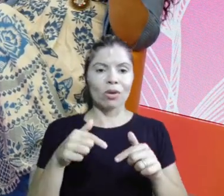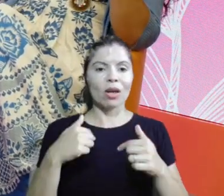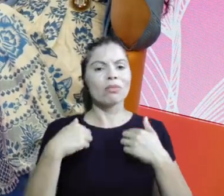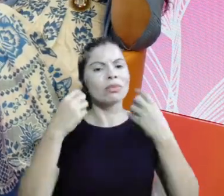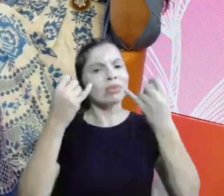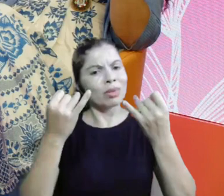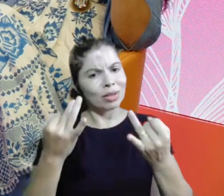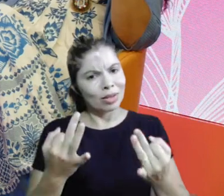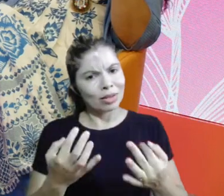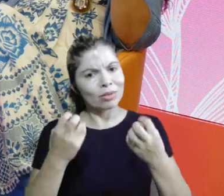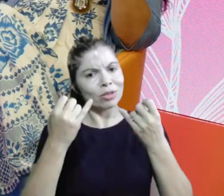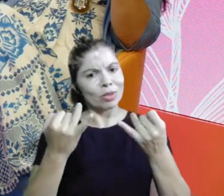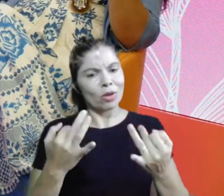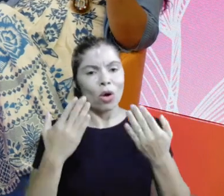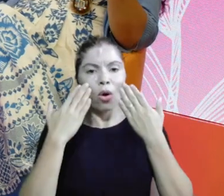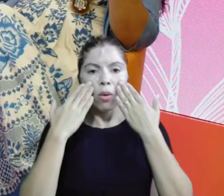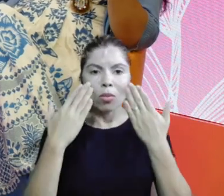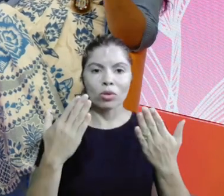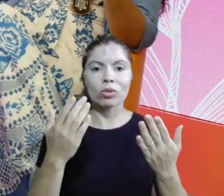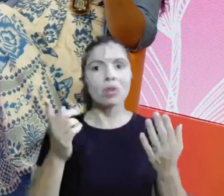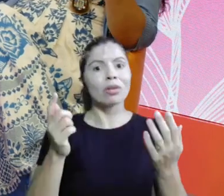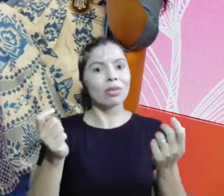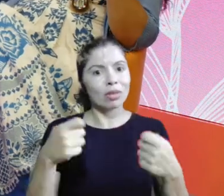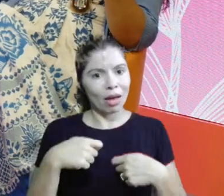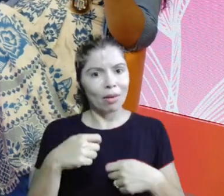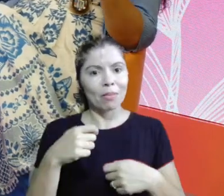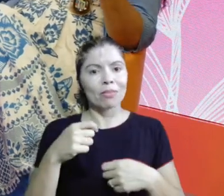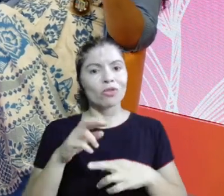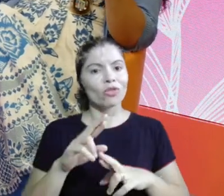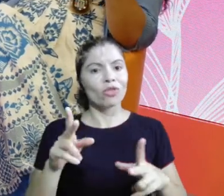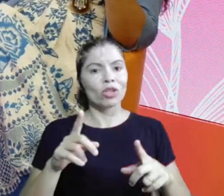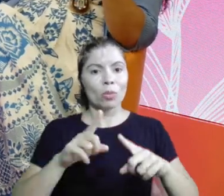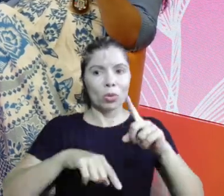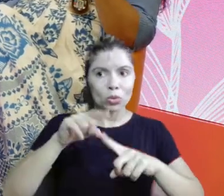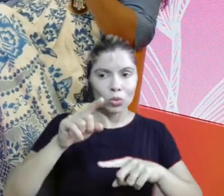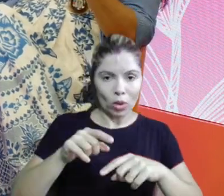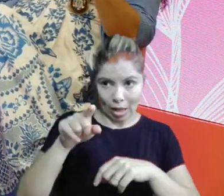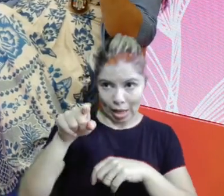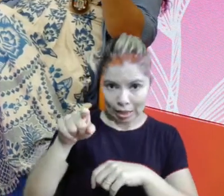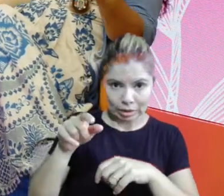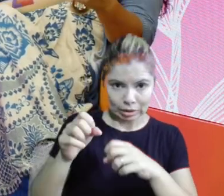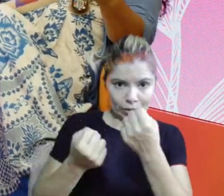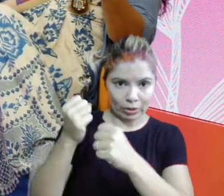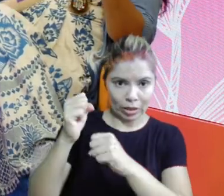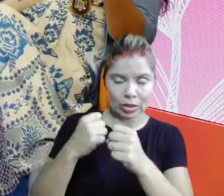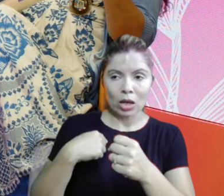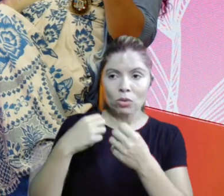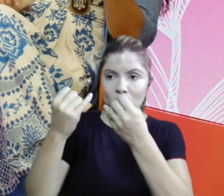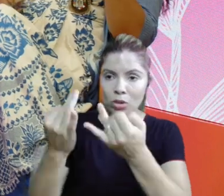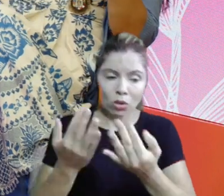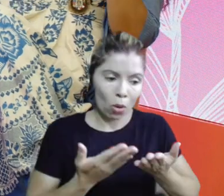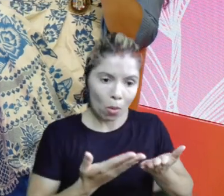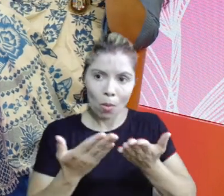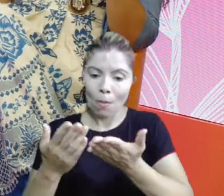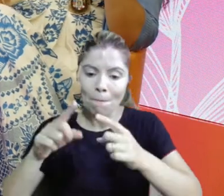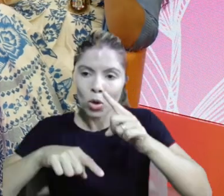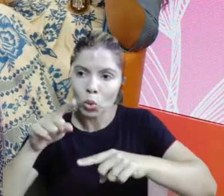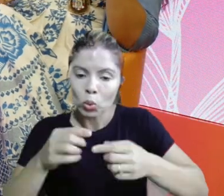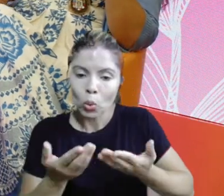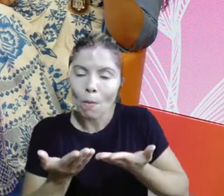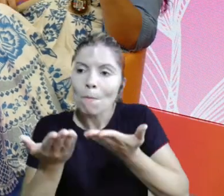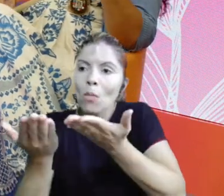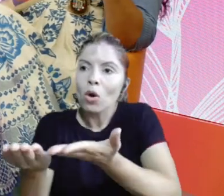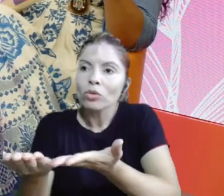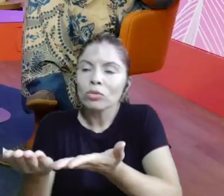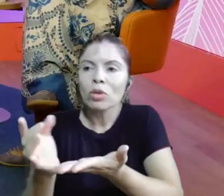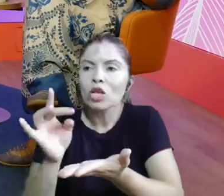então, eu cansei de falar e aí, agora eu mostro, olha, é possível fazer diferente, aqui, produtor, a gente não precisa ficar só restrito ao comito,